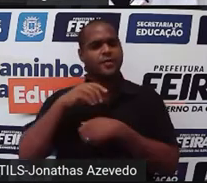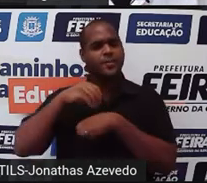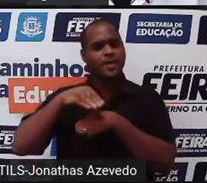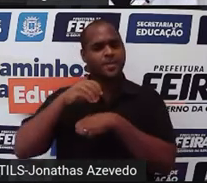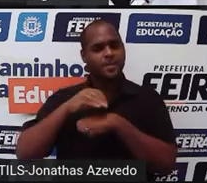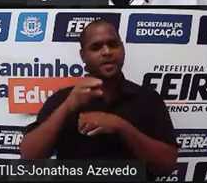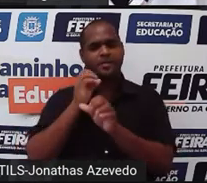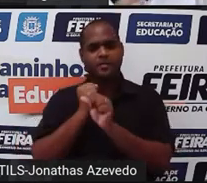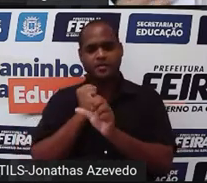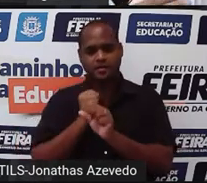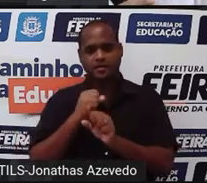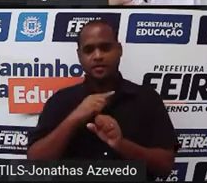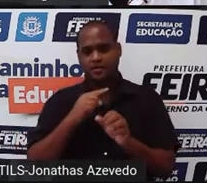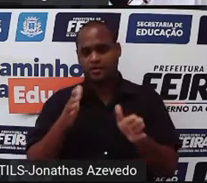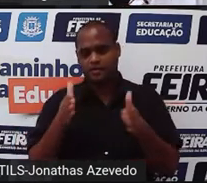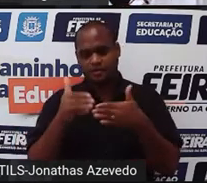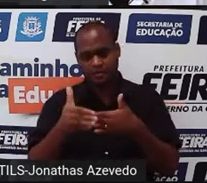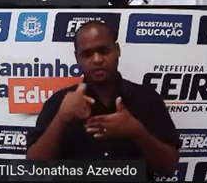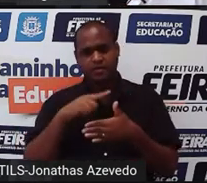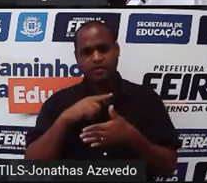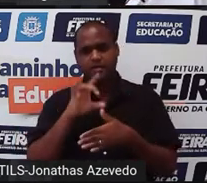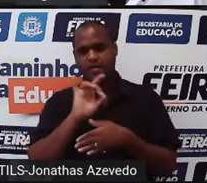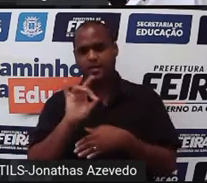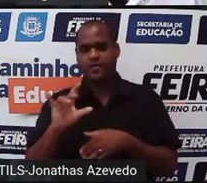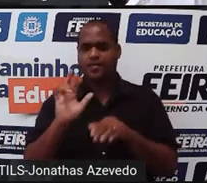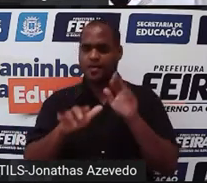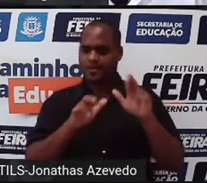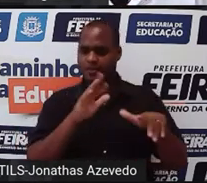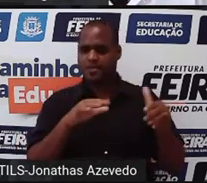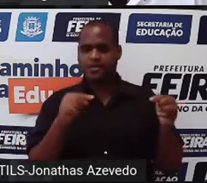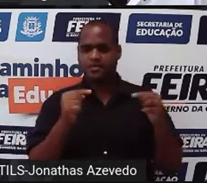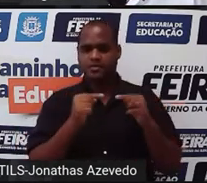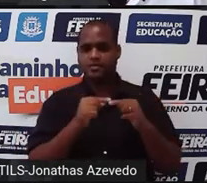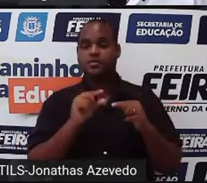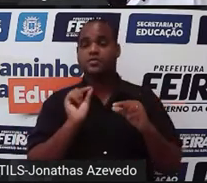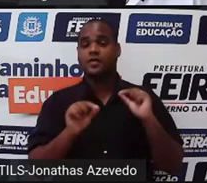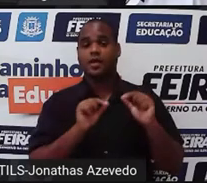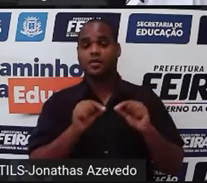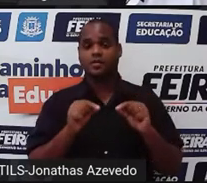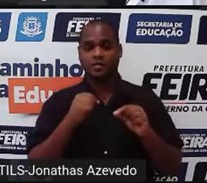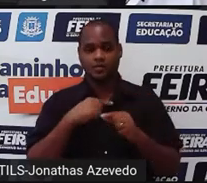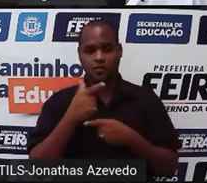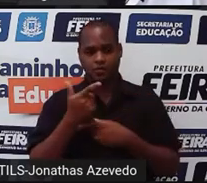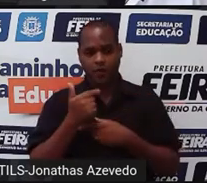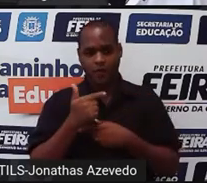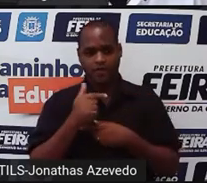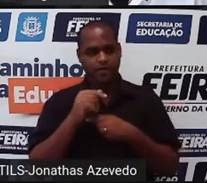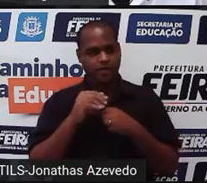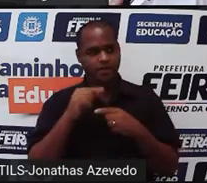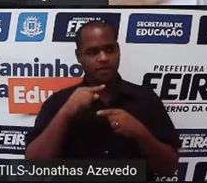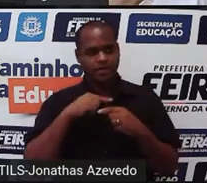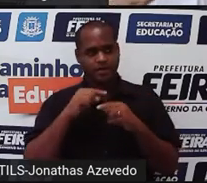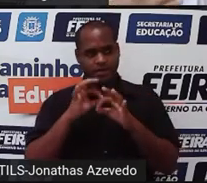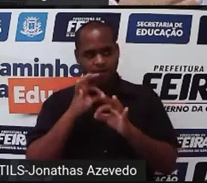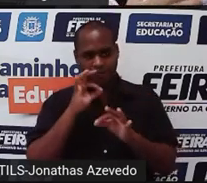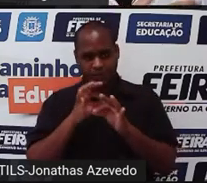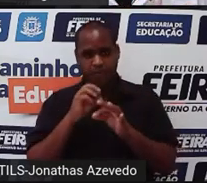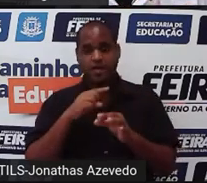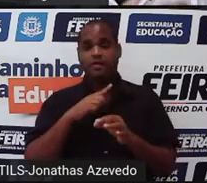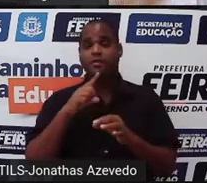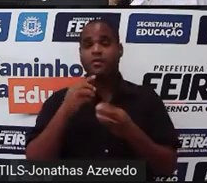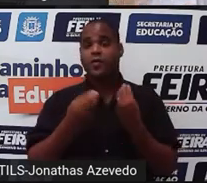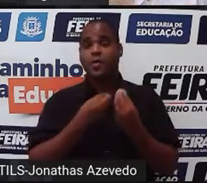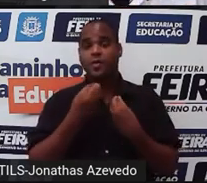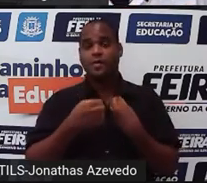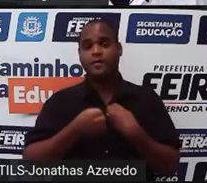de cubos e para cada um desses cubos eu usar 12 canudos, eu vou ter a quantidade